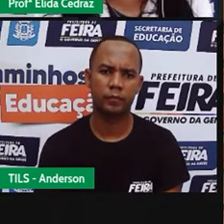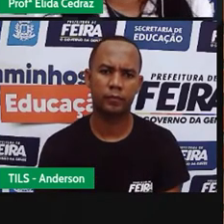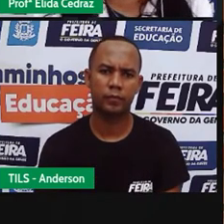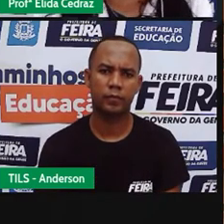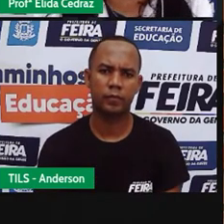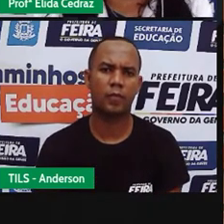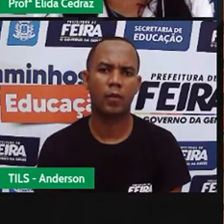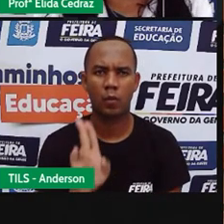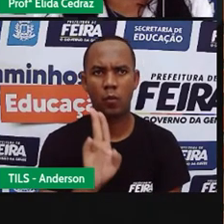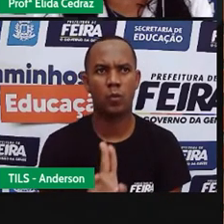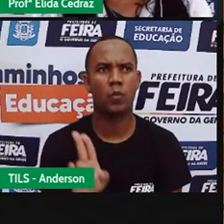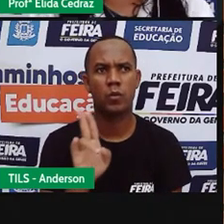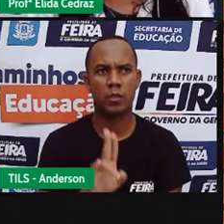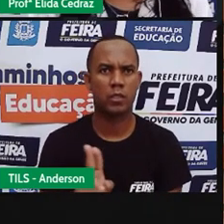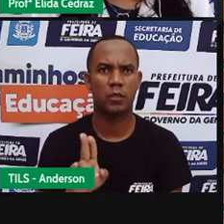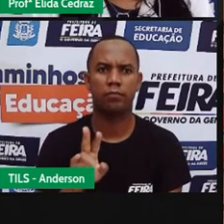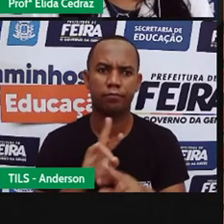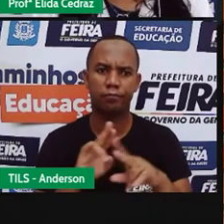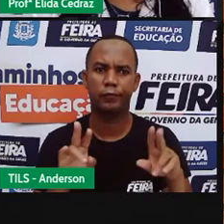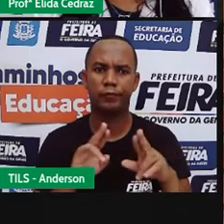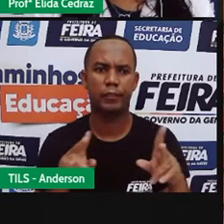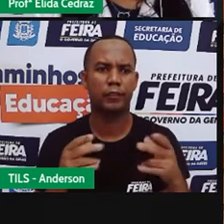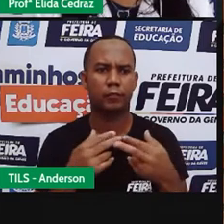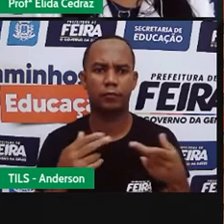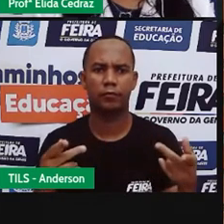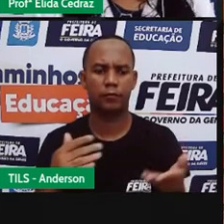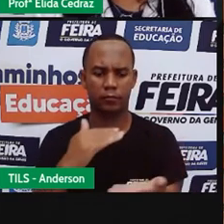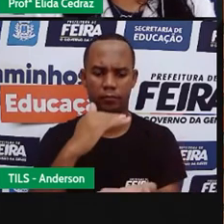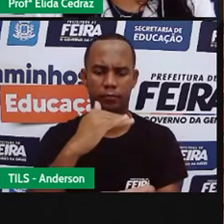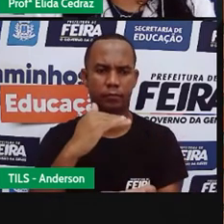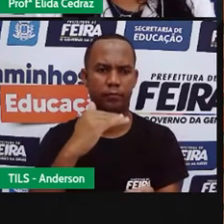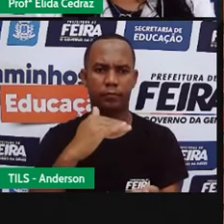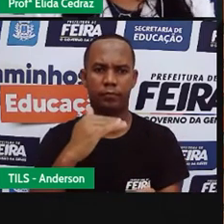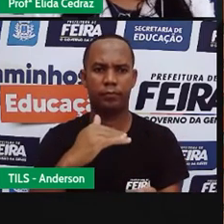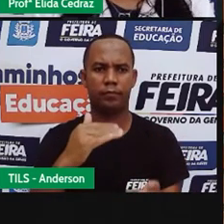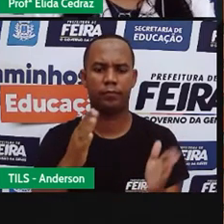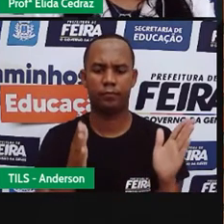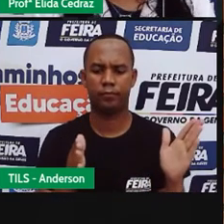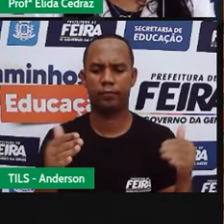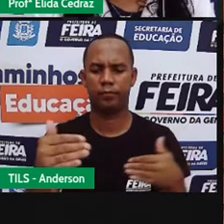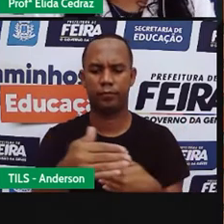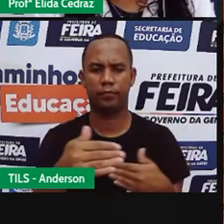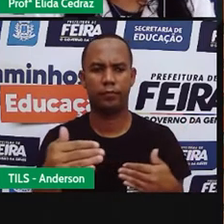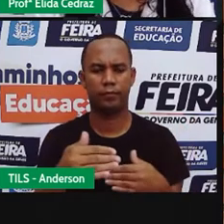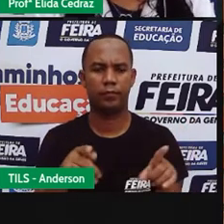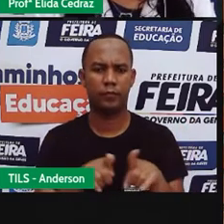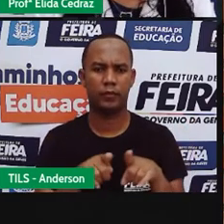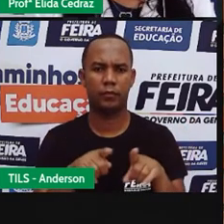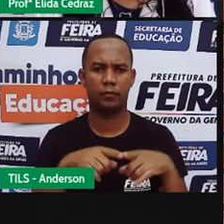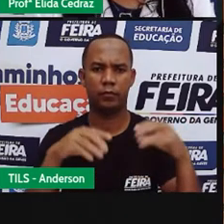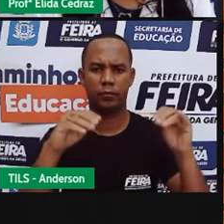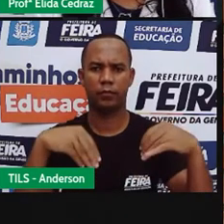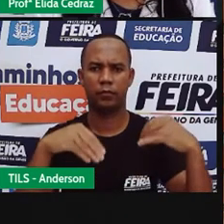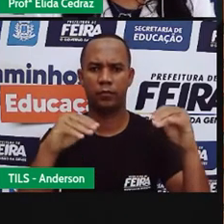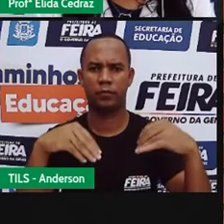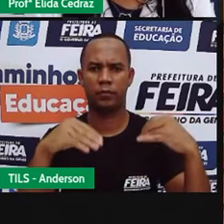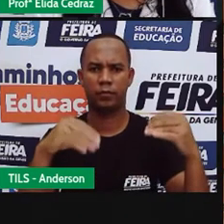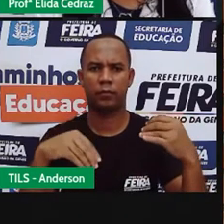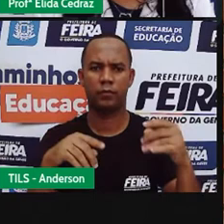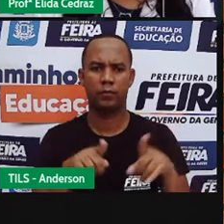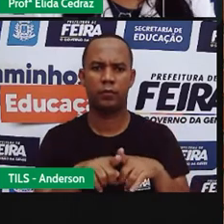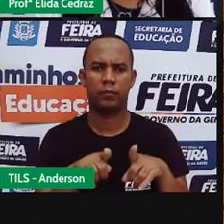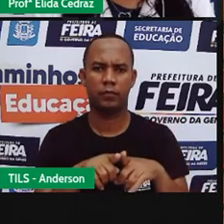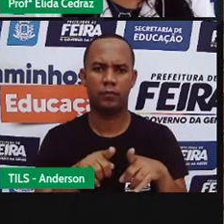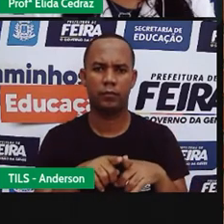ele utiliza materiais equipados, garrafa pete, isopor, plásticos, esses materiais